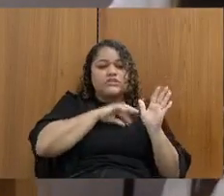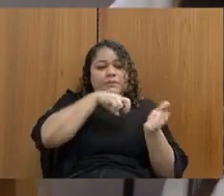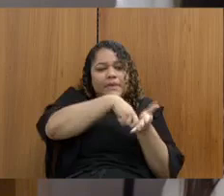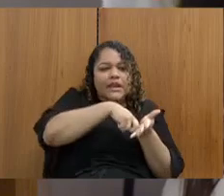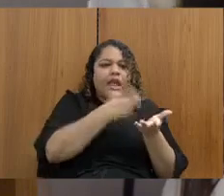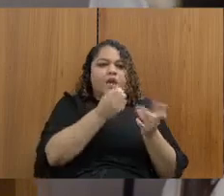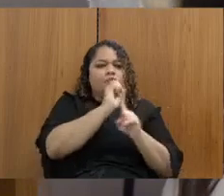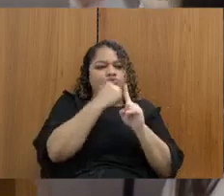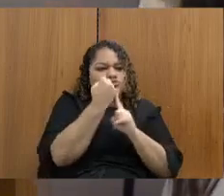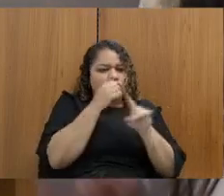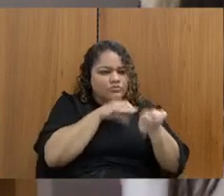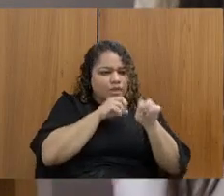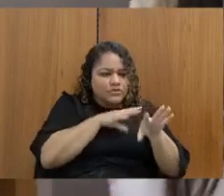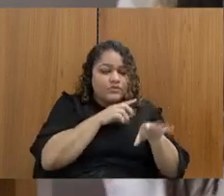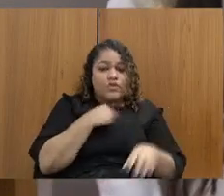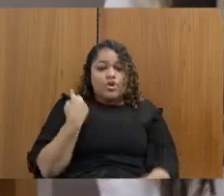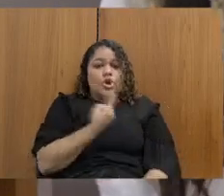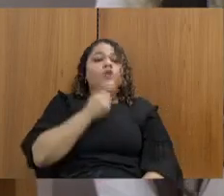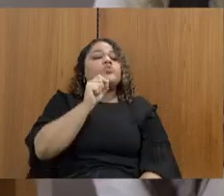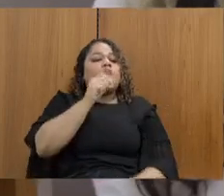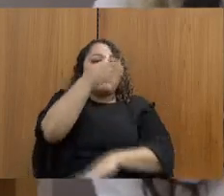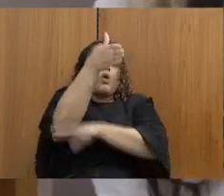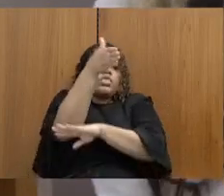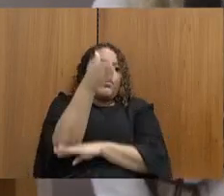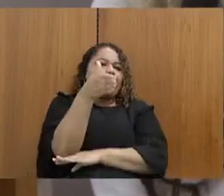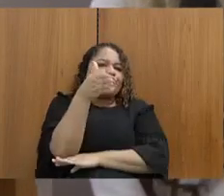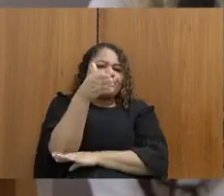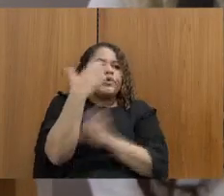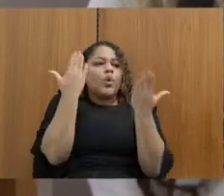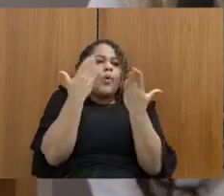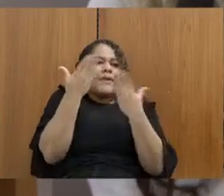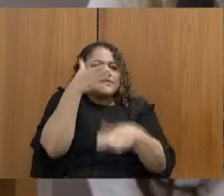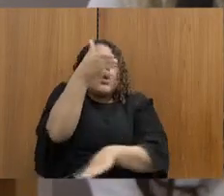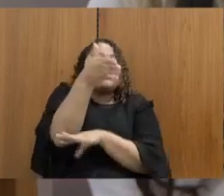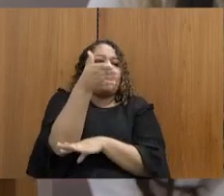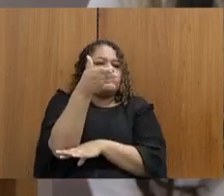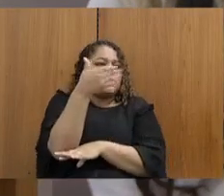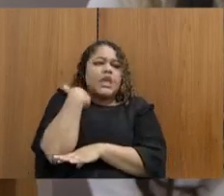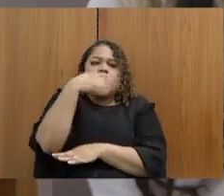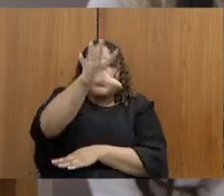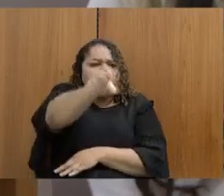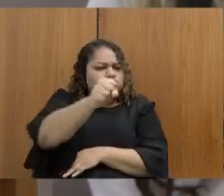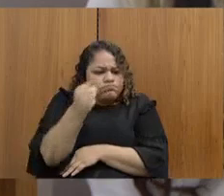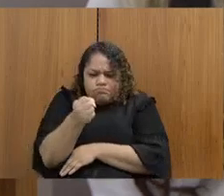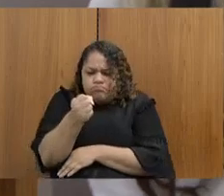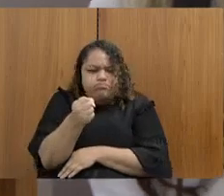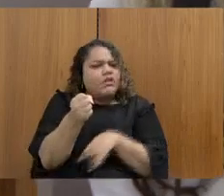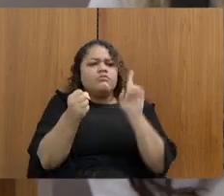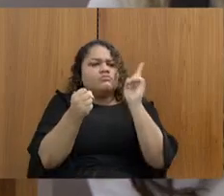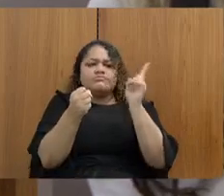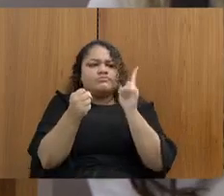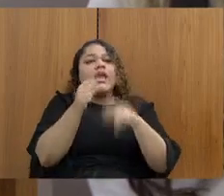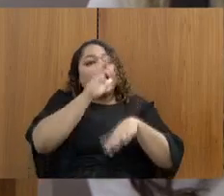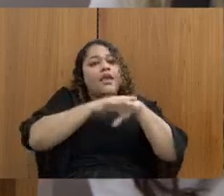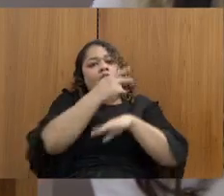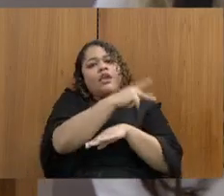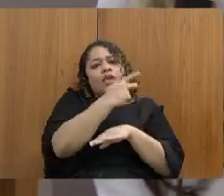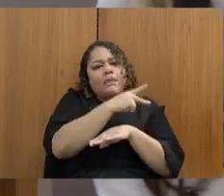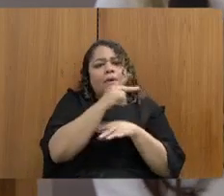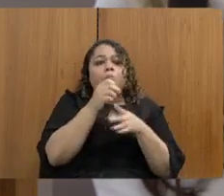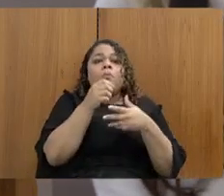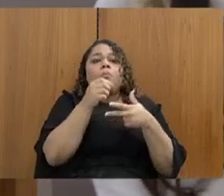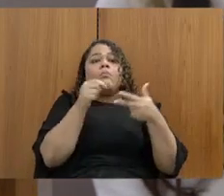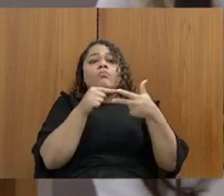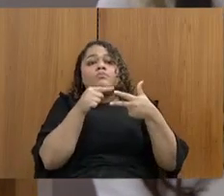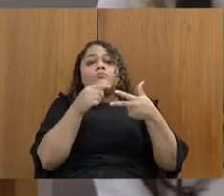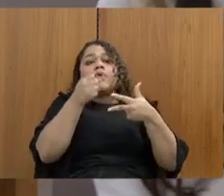nós somos um hotel, eu sou o gerente desse hotel, eu não prendo ninguém, eu não trago ninguém para dentro do sistema prisional, quem faz isso é o Poder Judiciário, quem